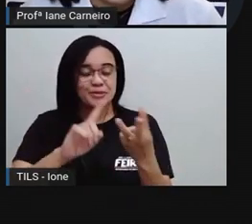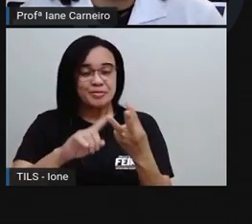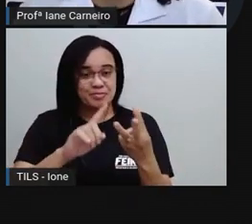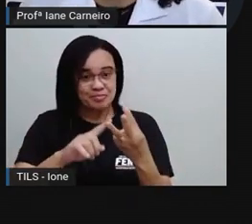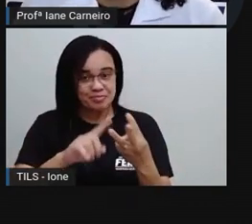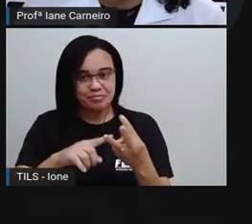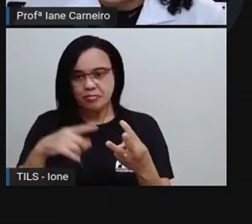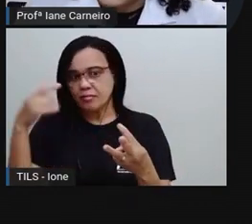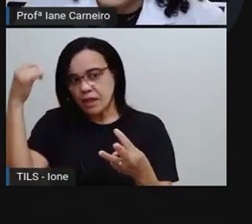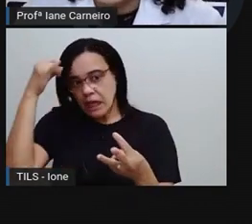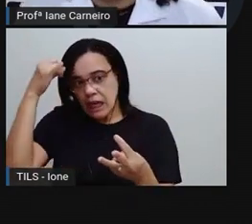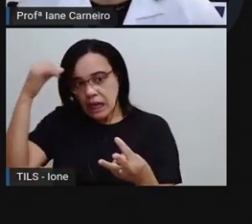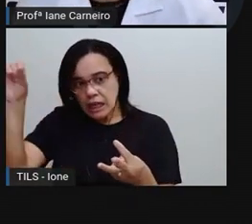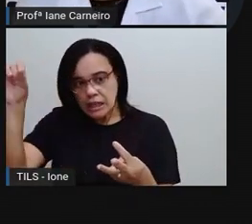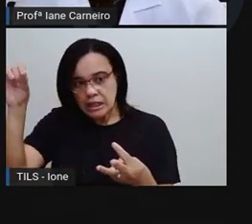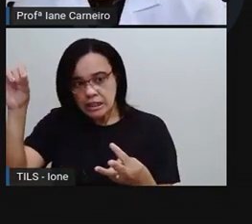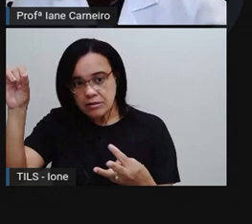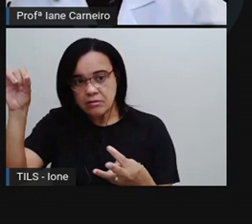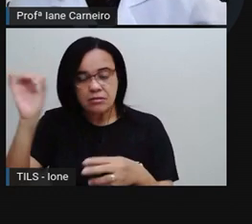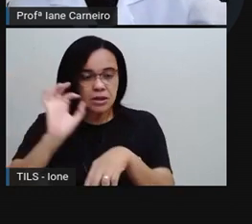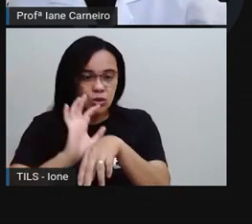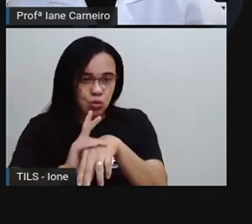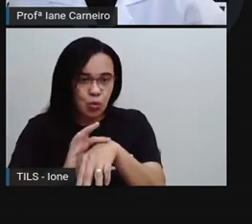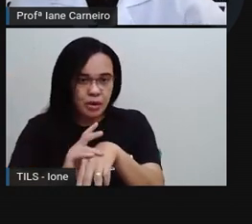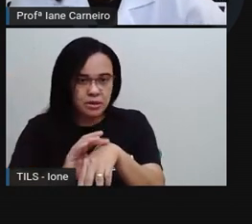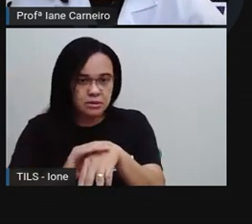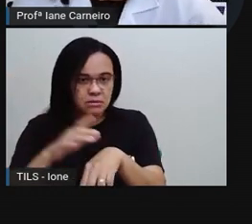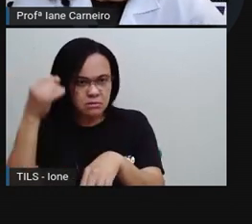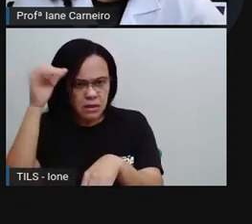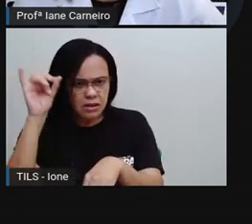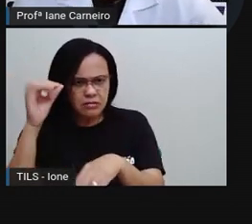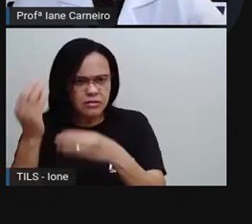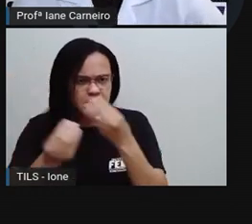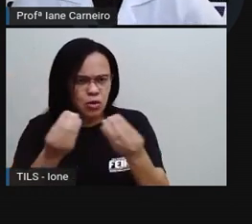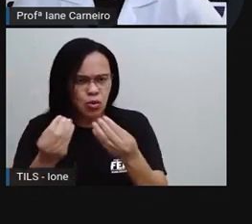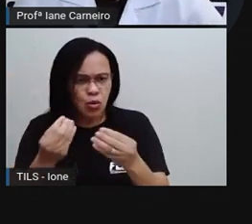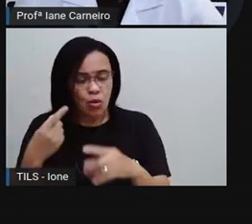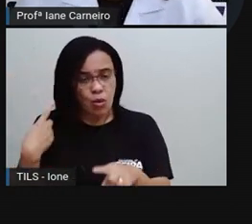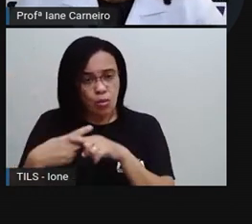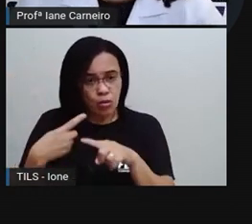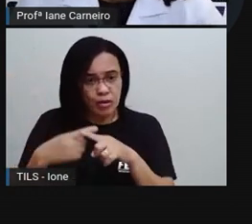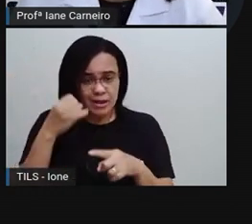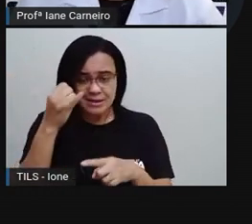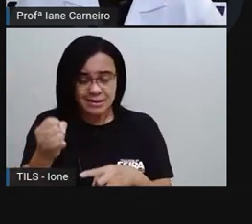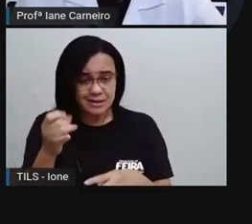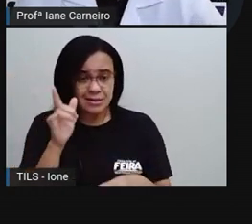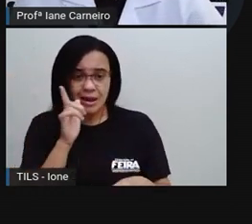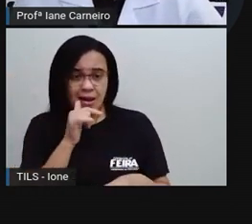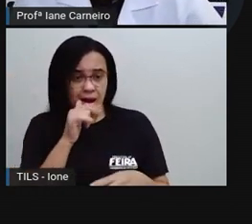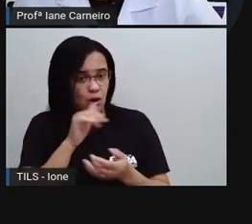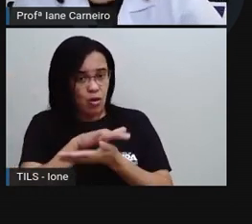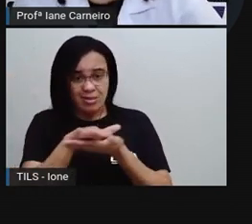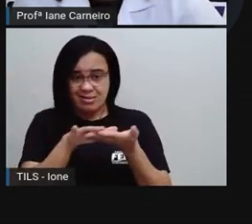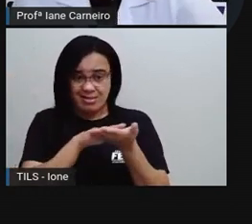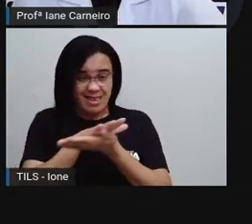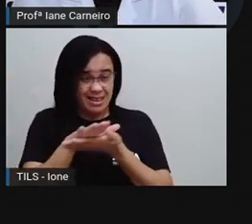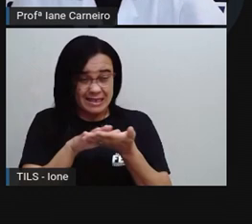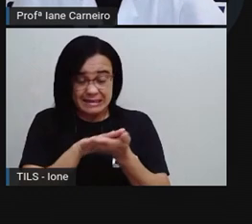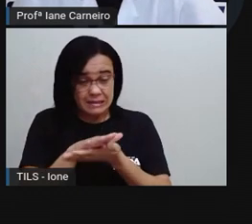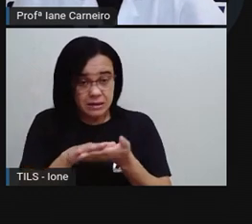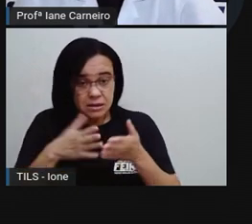doenças. Isso aqui é importante, sabe por quê? Quem não bebe água, além de ficar com a pele bem enrugada,